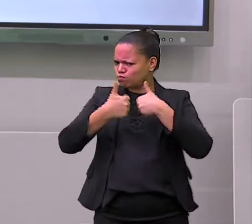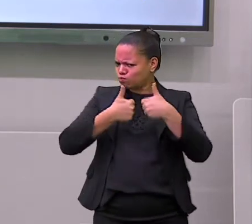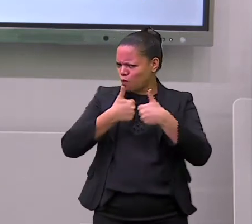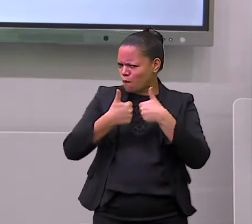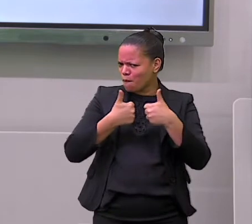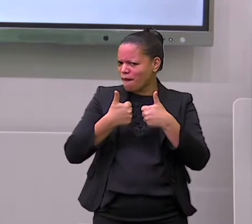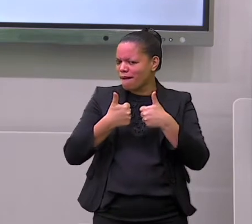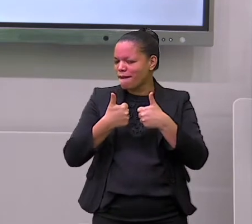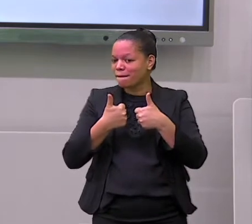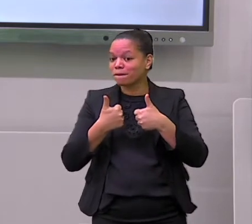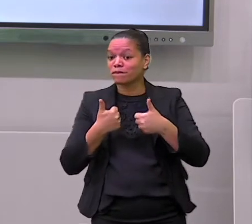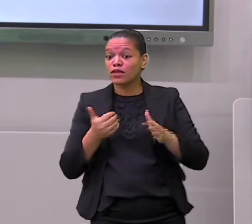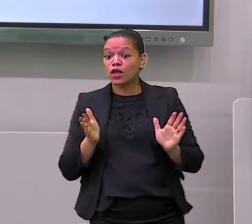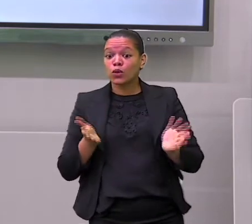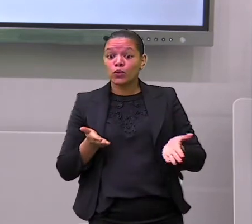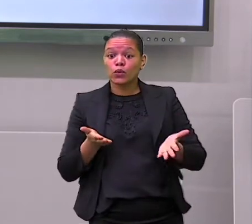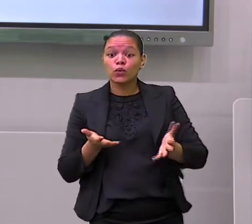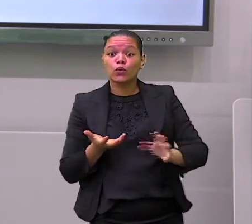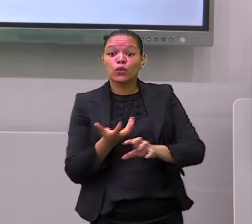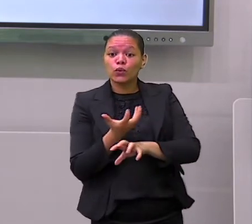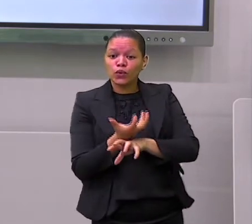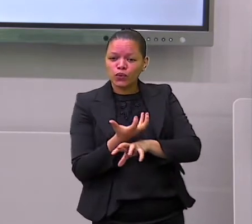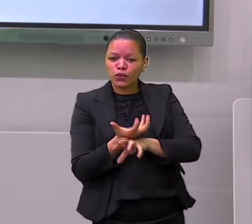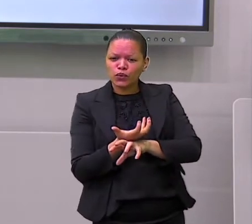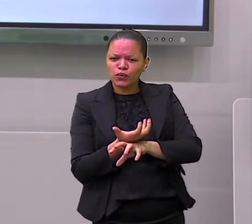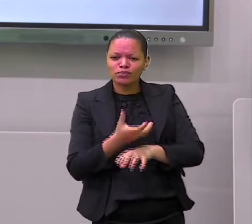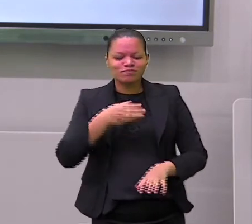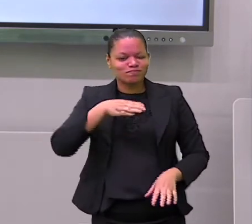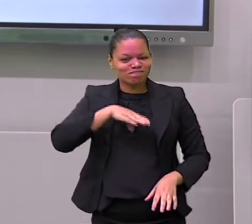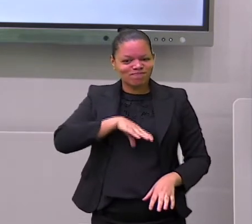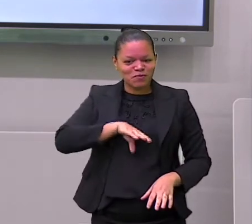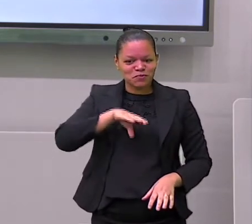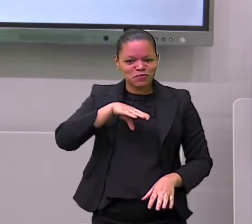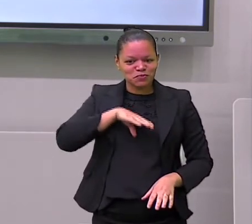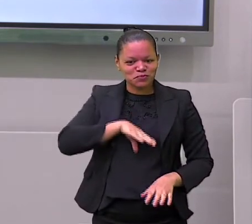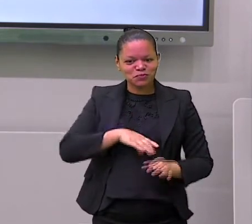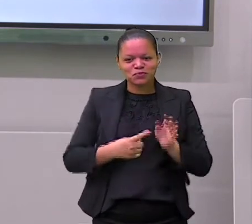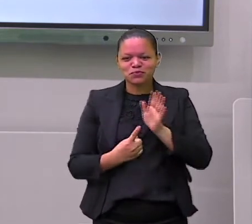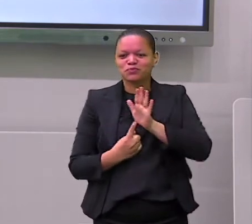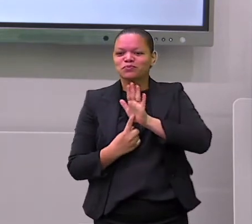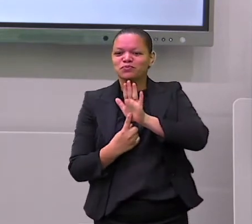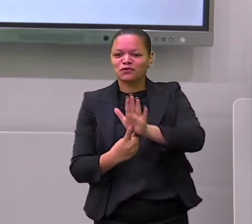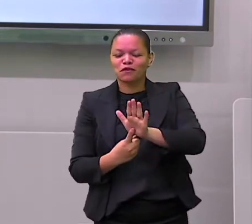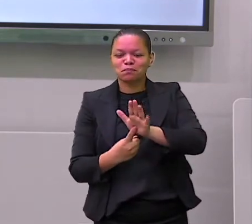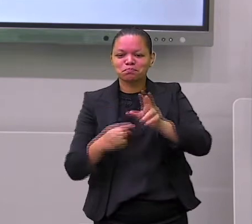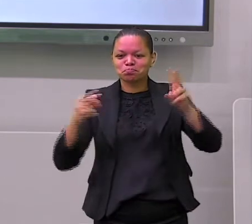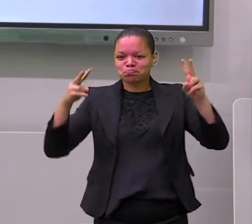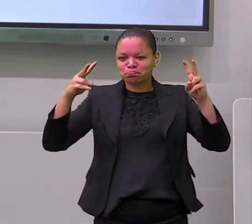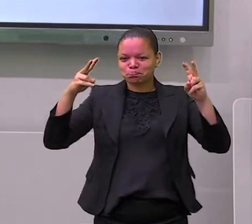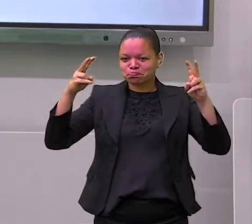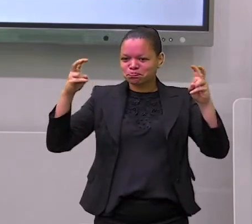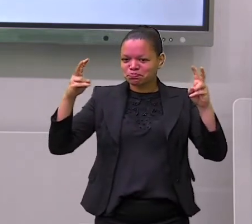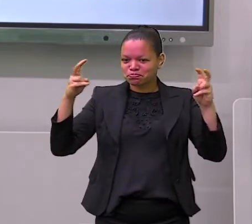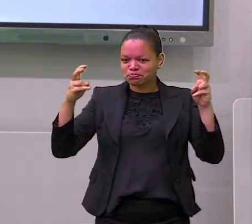portuguesa? Hoje nós vamos falar sobre o gênero textual foto-legenda. Foto